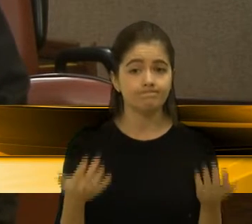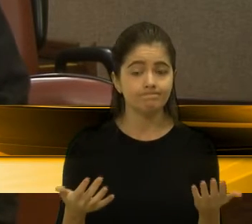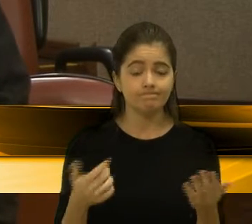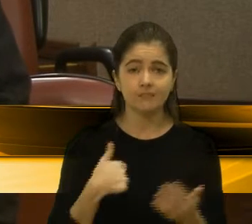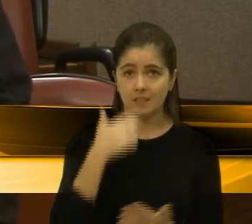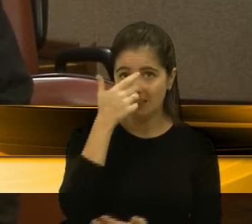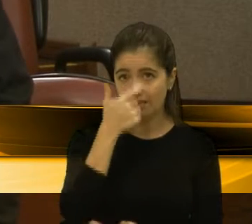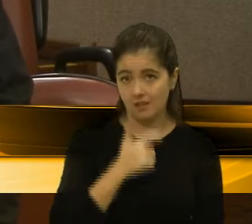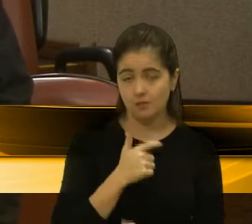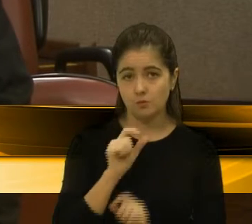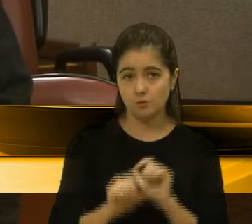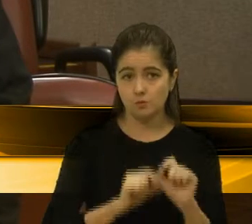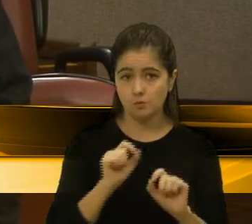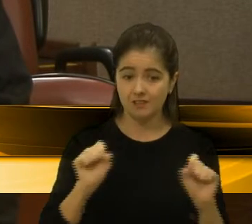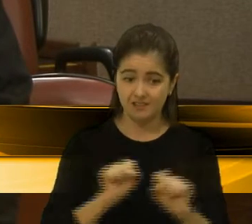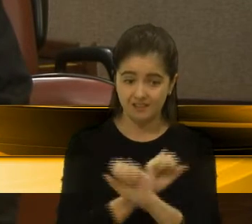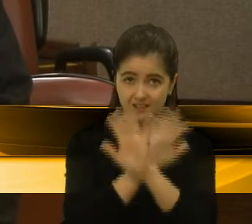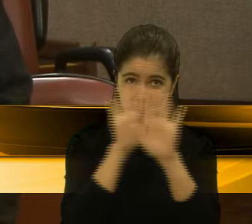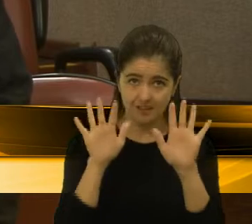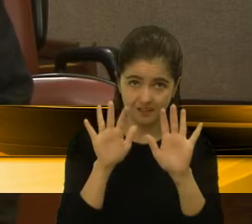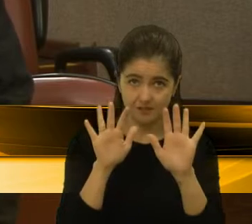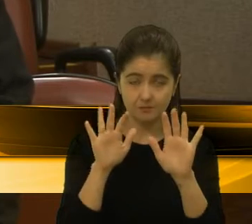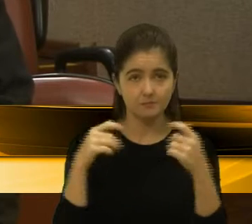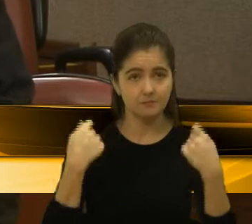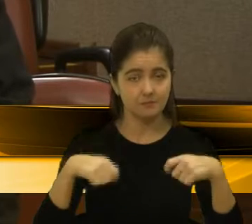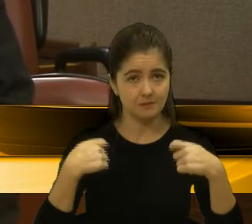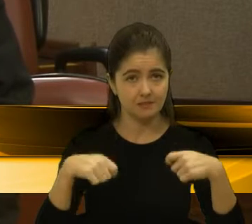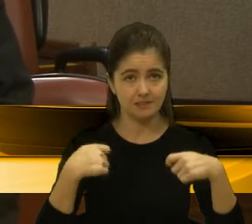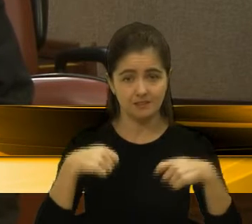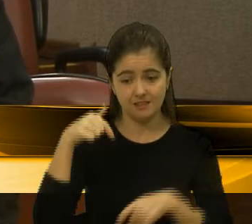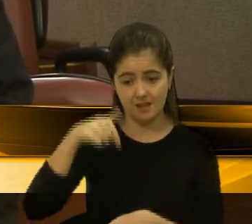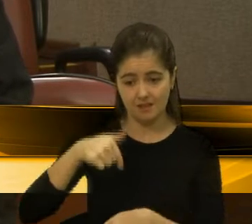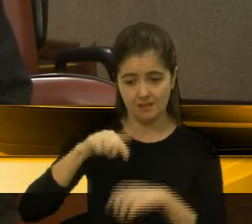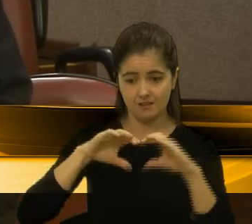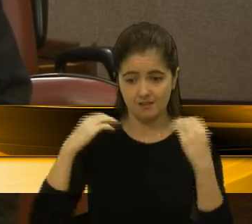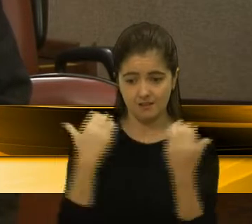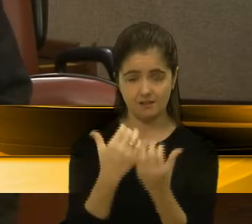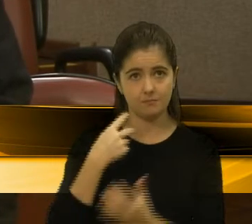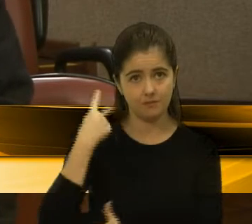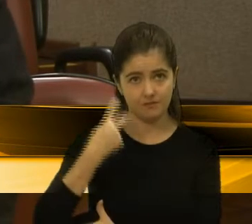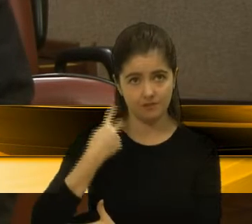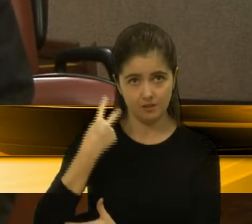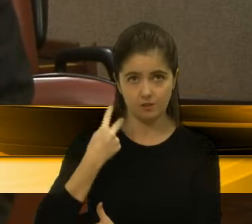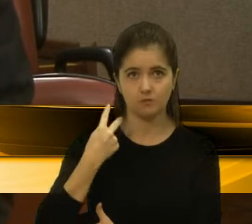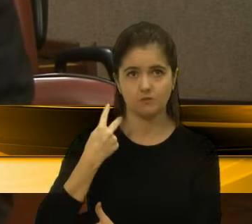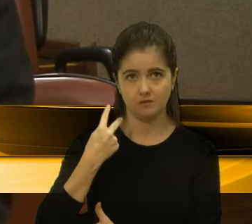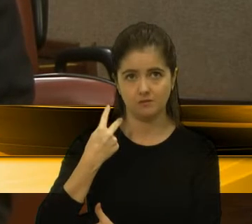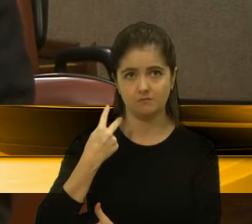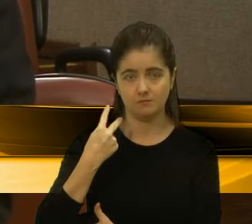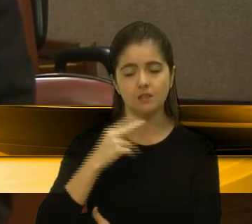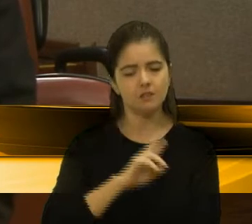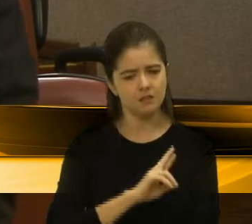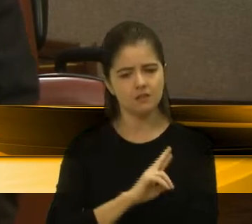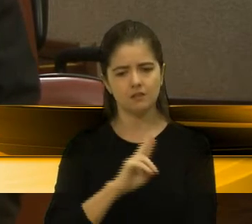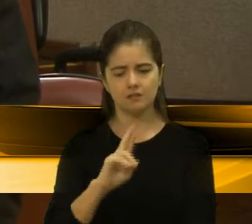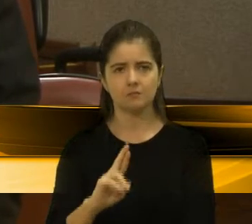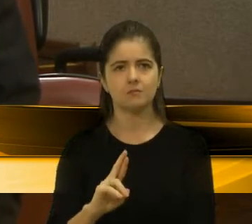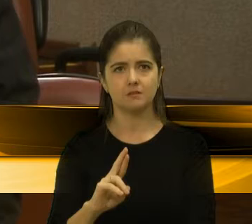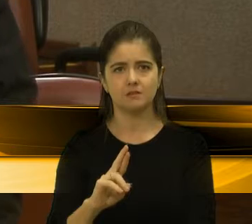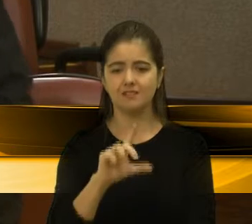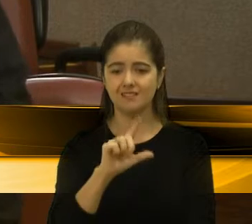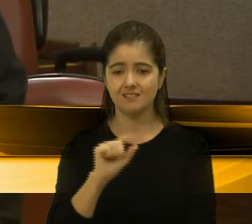eu acho que nós deixamos muito claro que o Parlamento de Caxias do Sul, que, em tese, representa